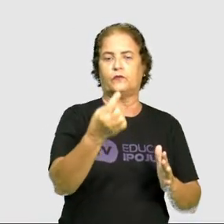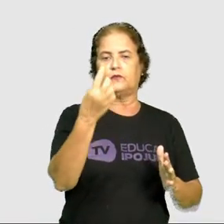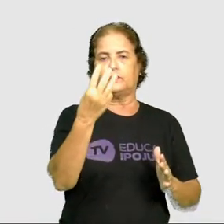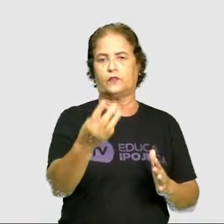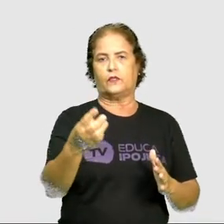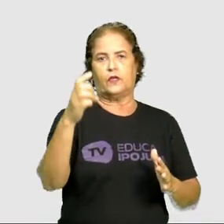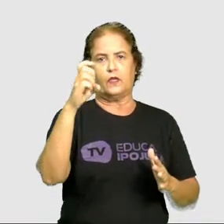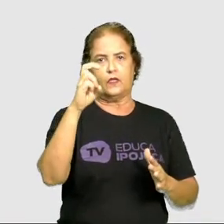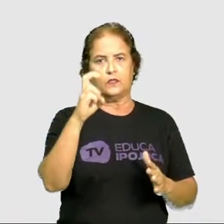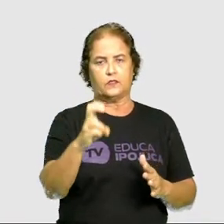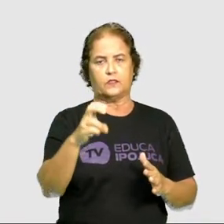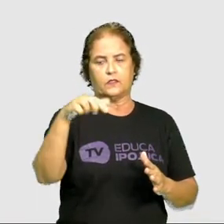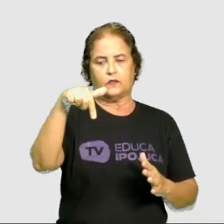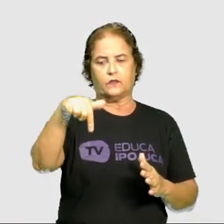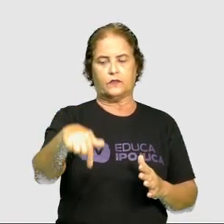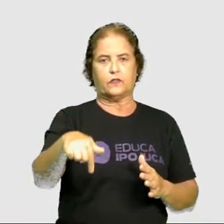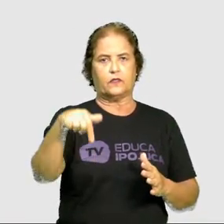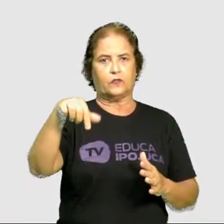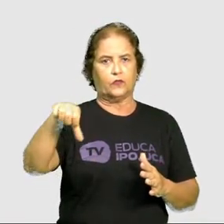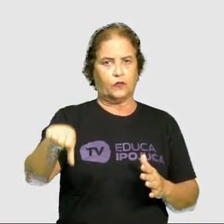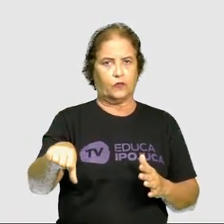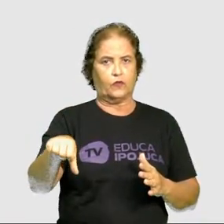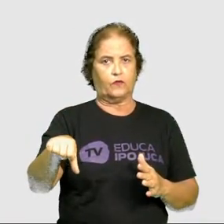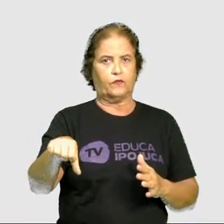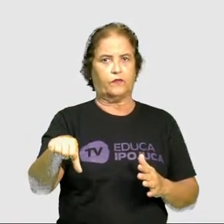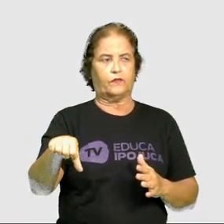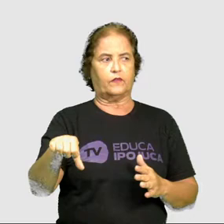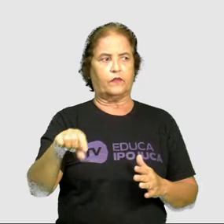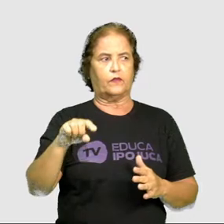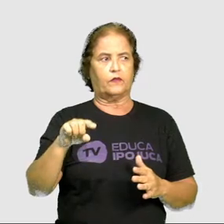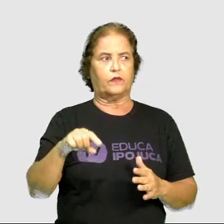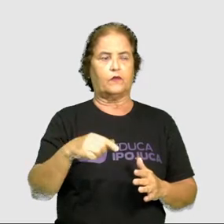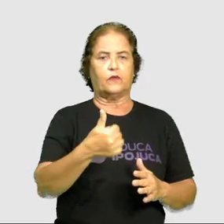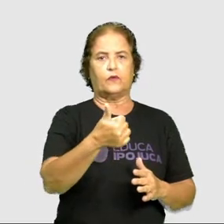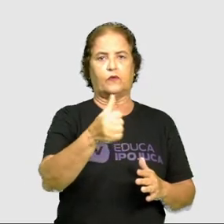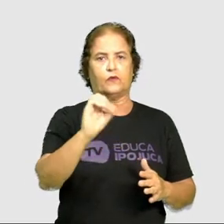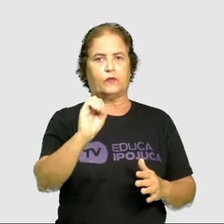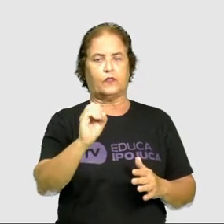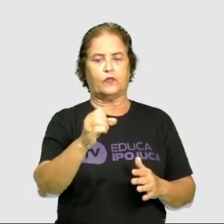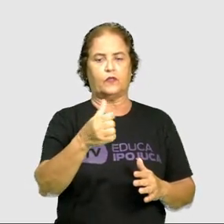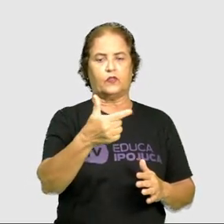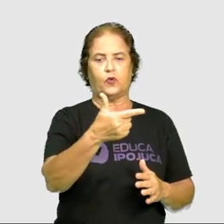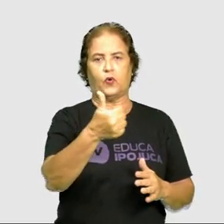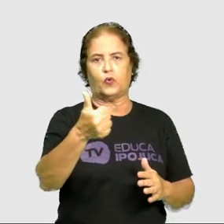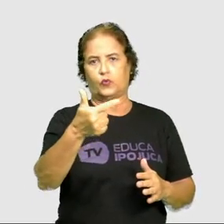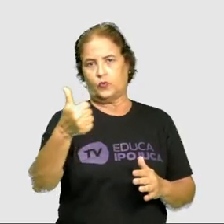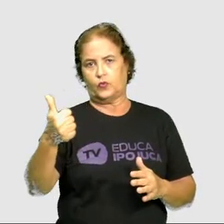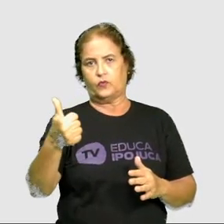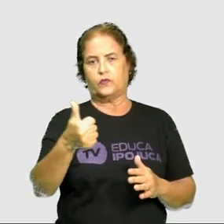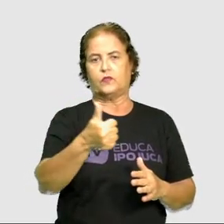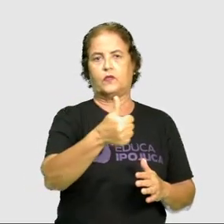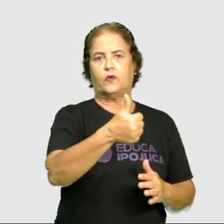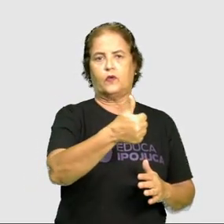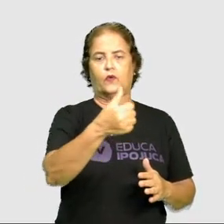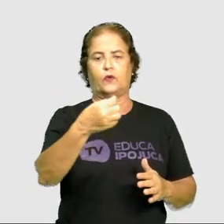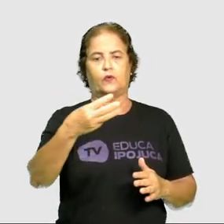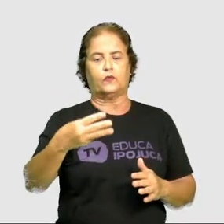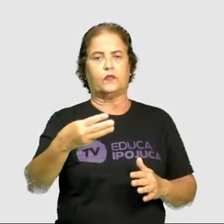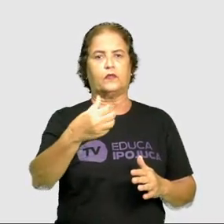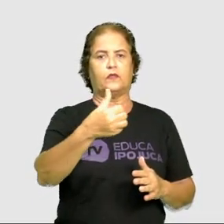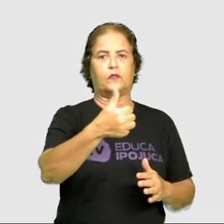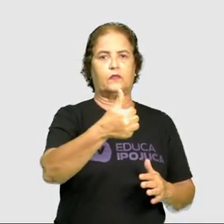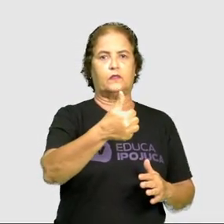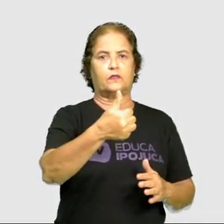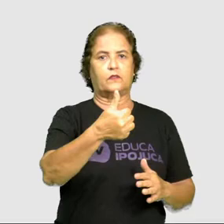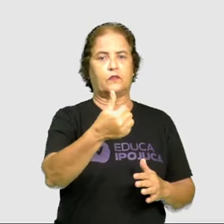o 5, o 7 e o 9. Portanto, o 10, o 12, o 13, o 15, o 16 e o